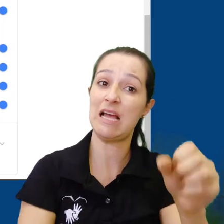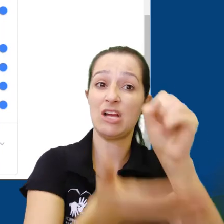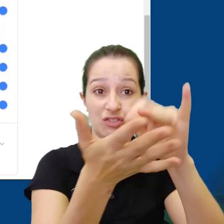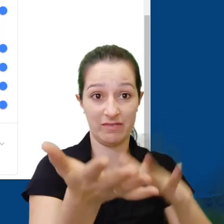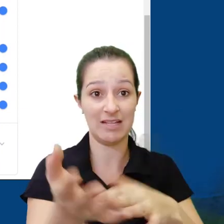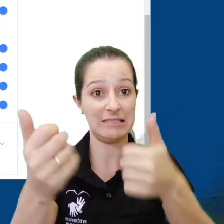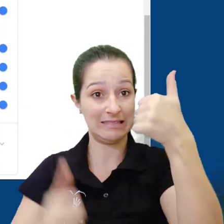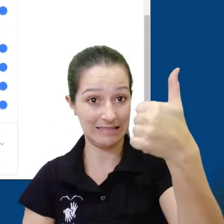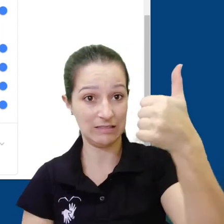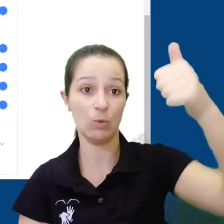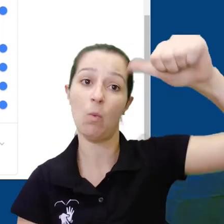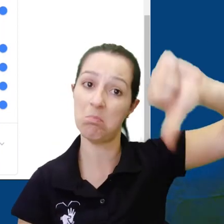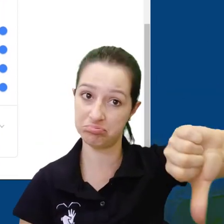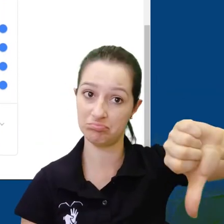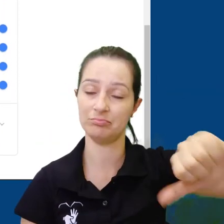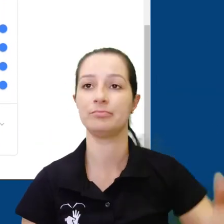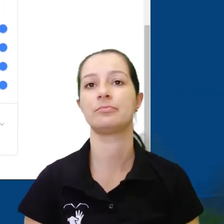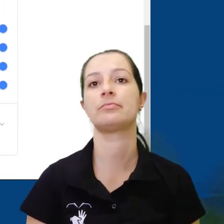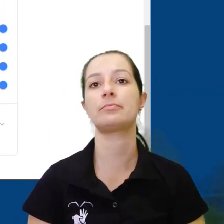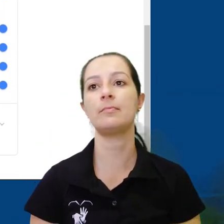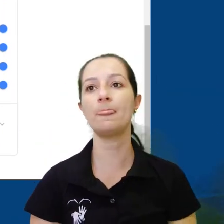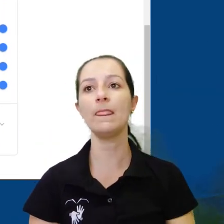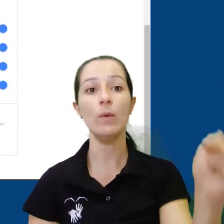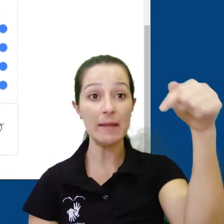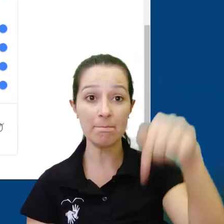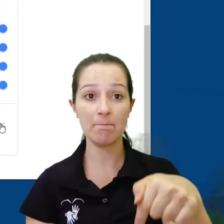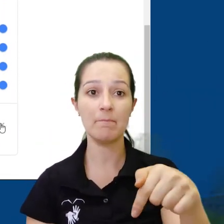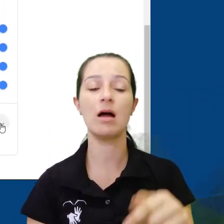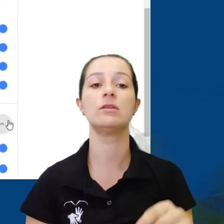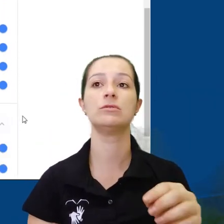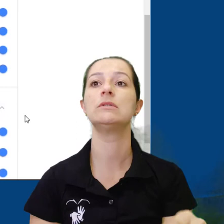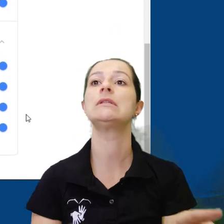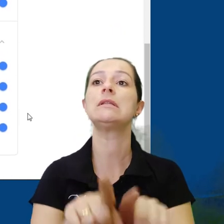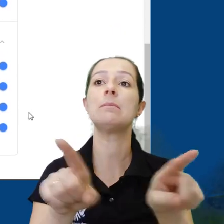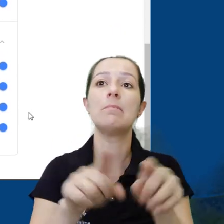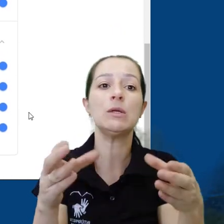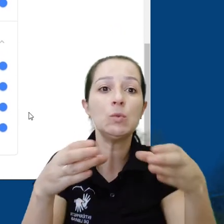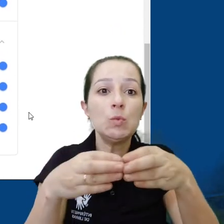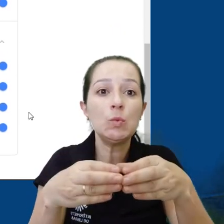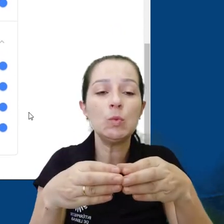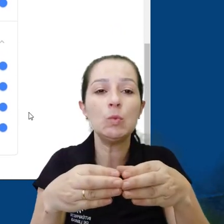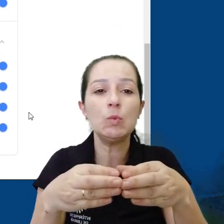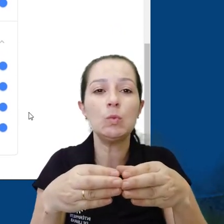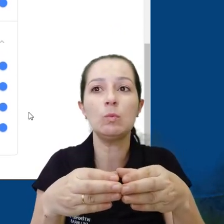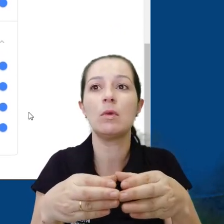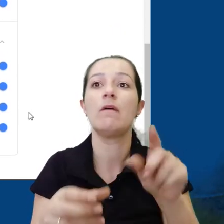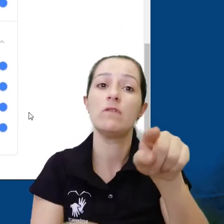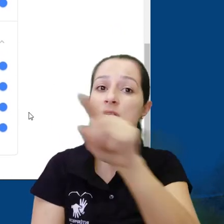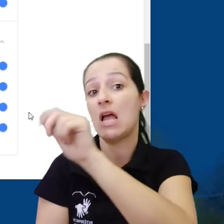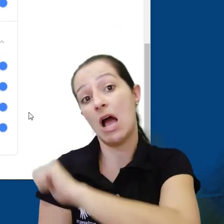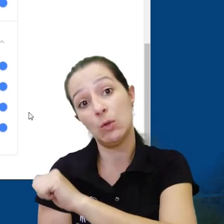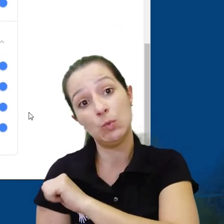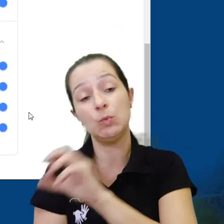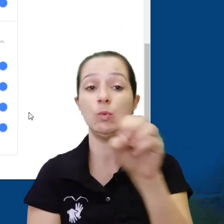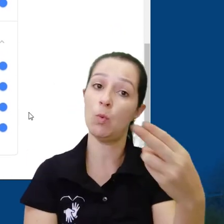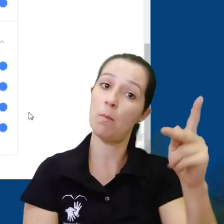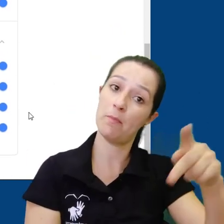ser postado ou se falhou. Porém, ainda mais embaixo, você também pode controlar as notificações de turmas específicas, tanto das que você